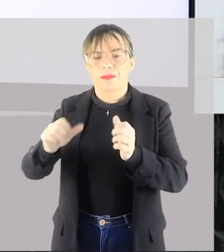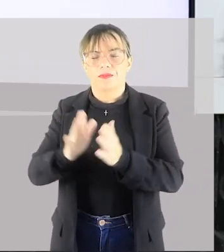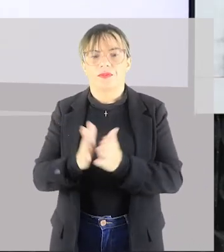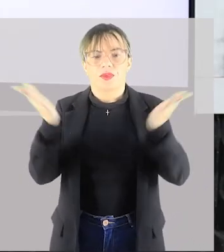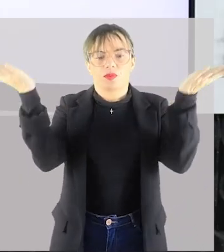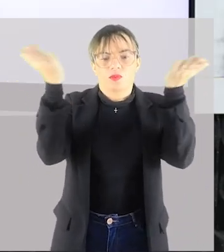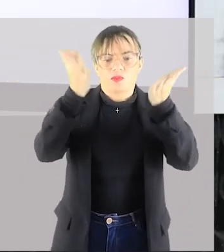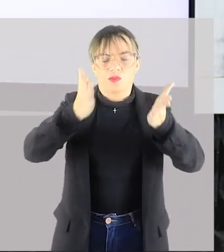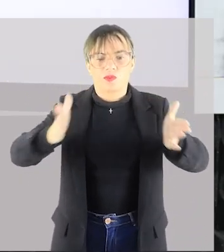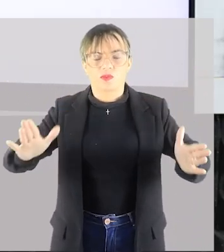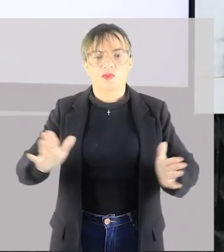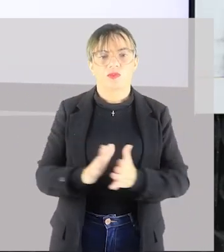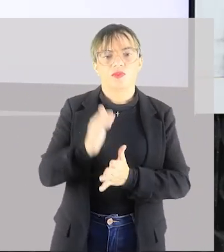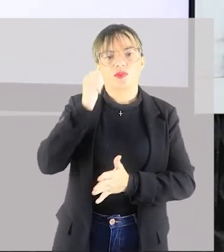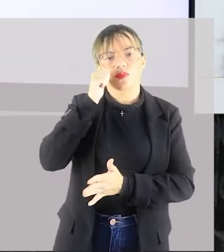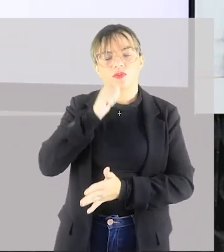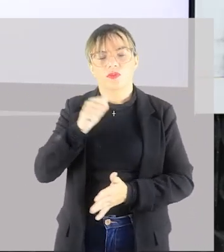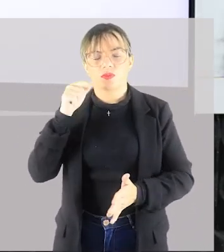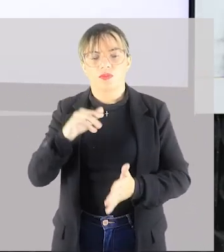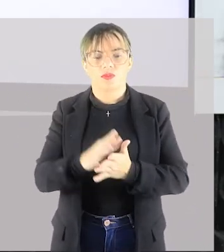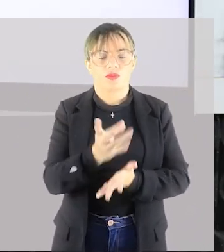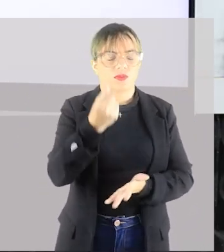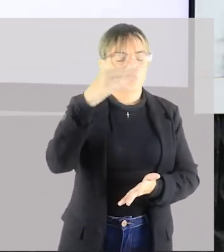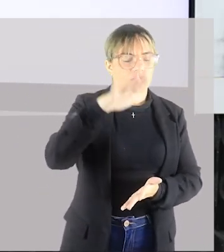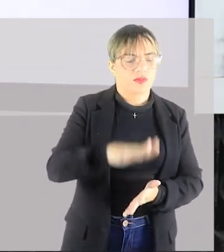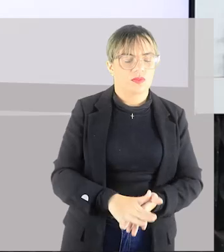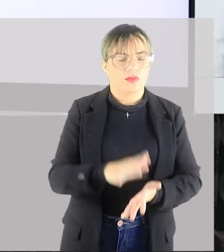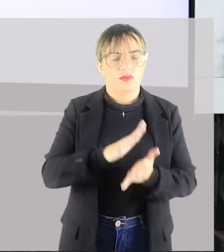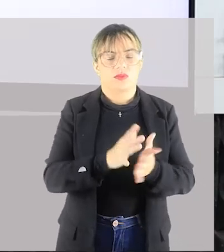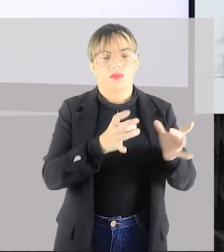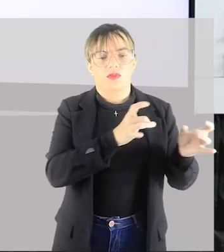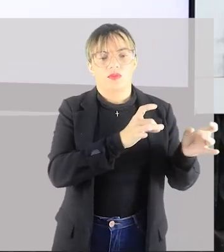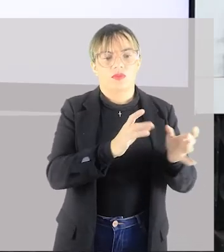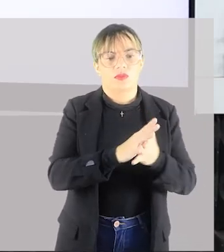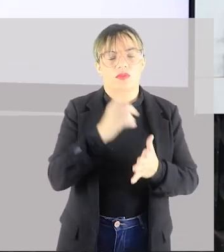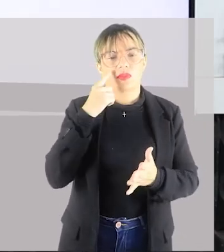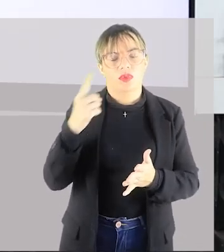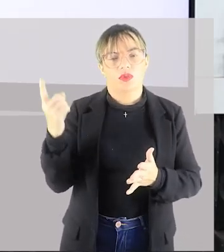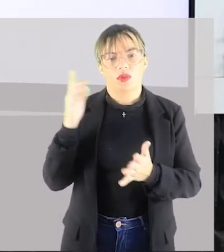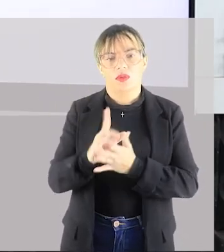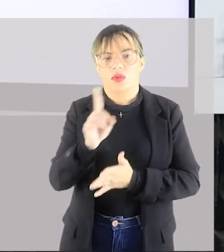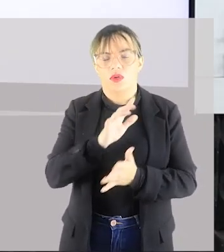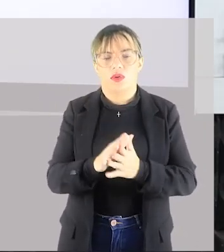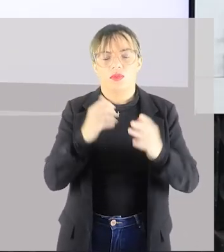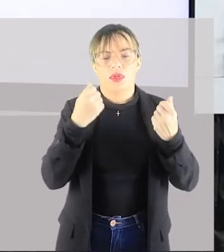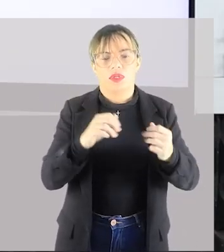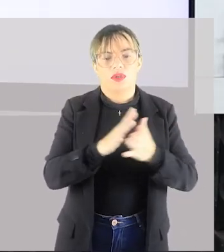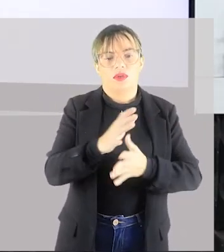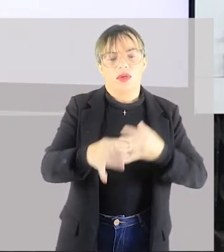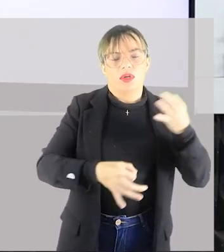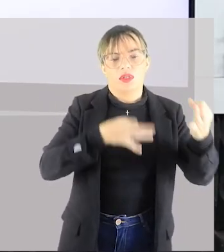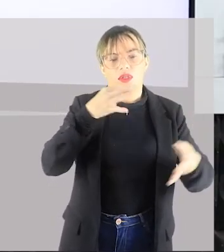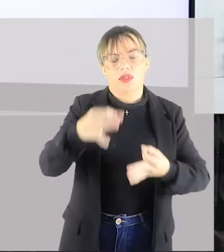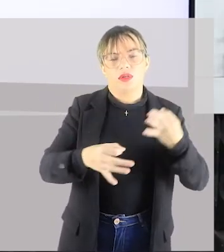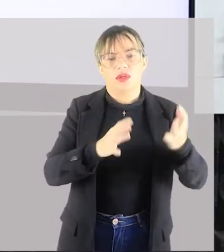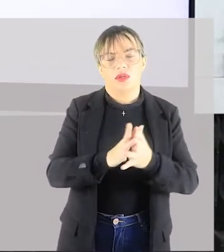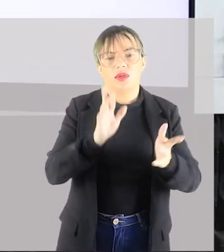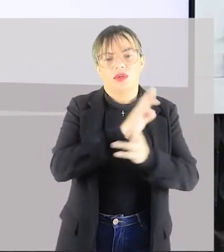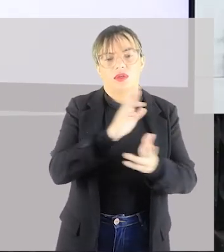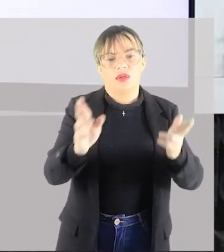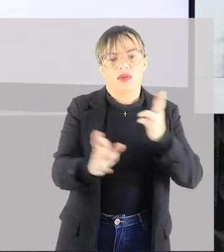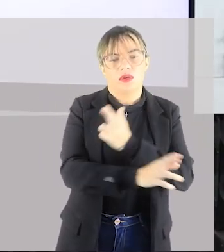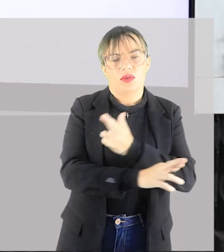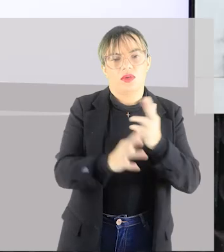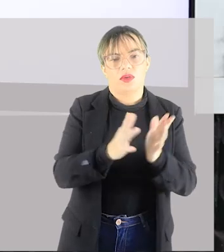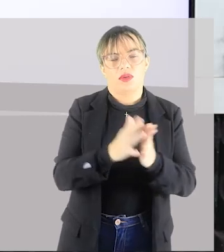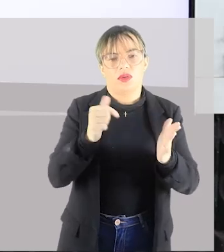feminino, porque são produtos baratos e não necessitam de uma crítica em relação àquilo